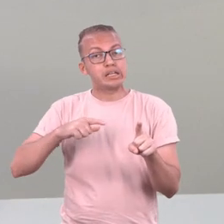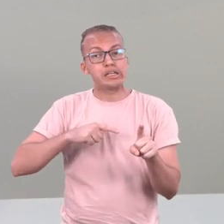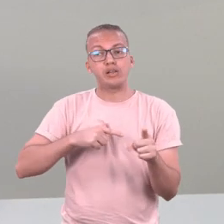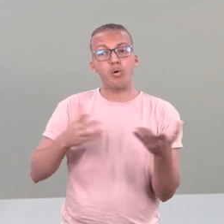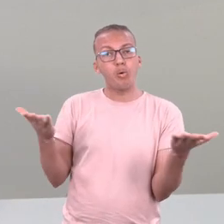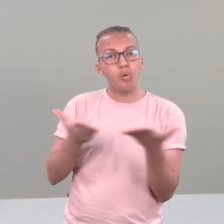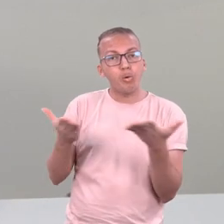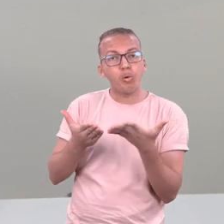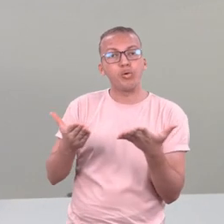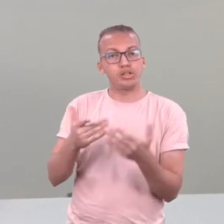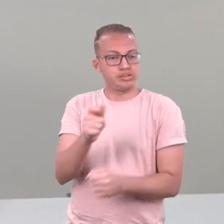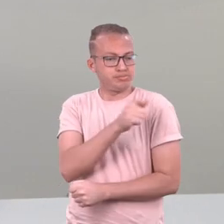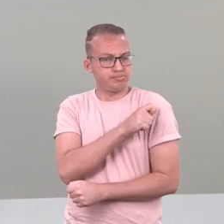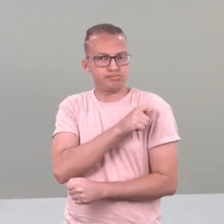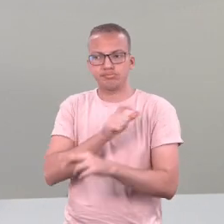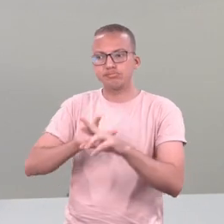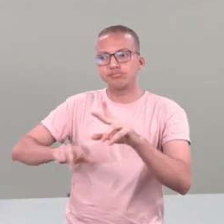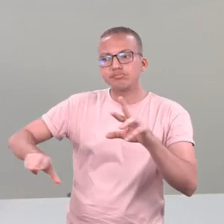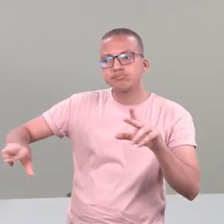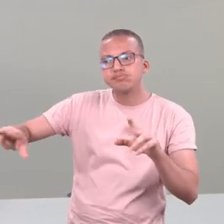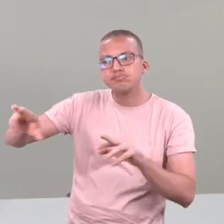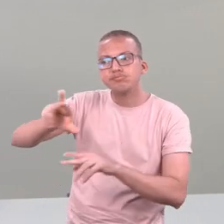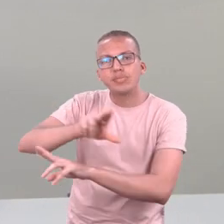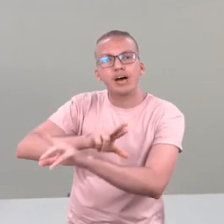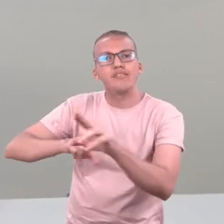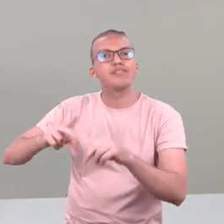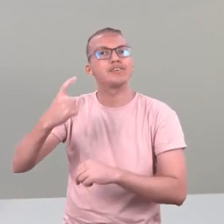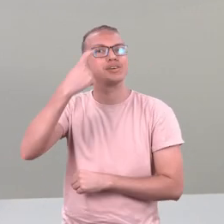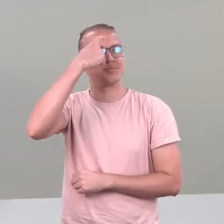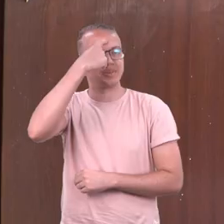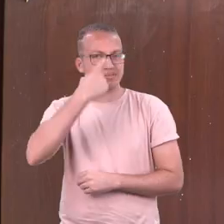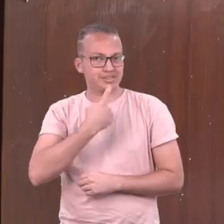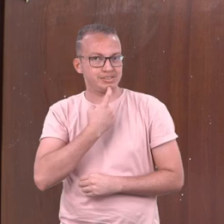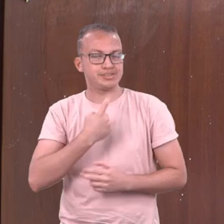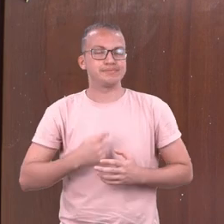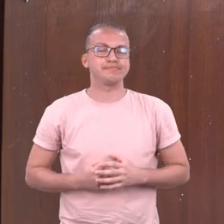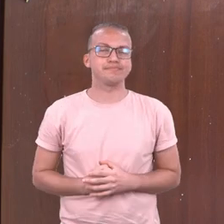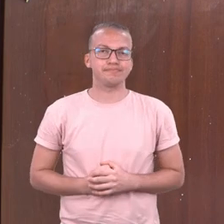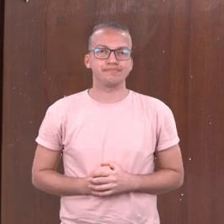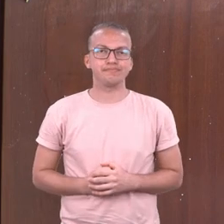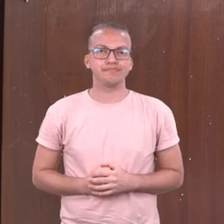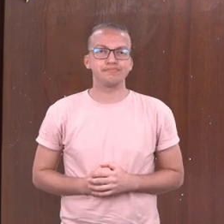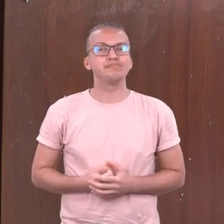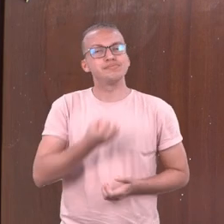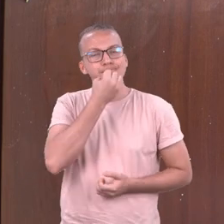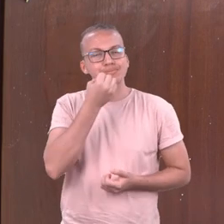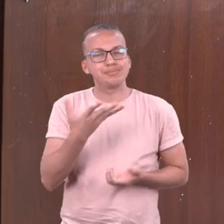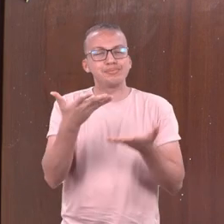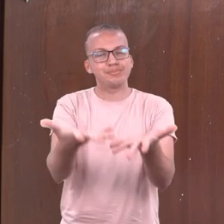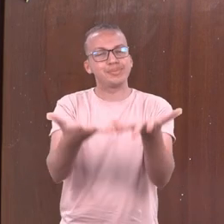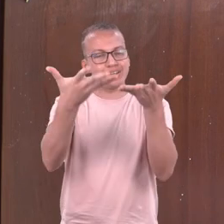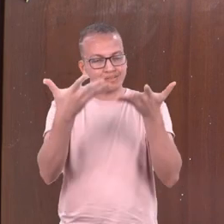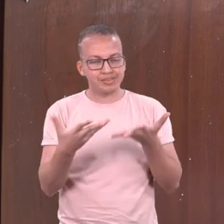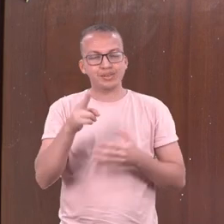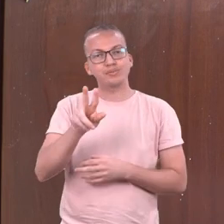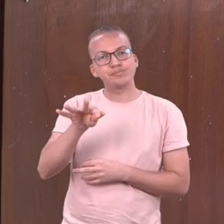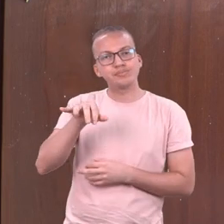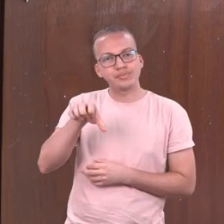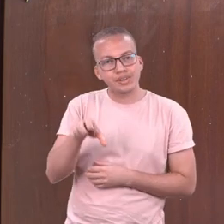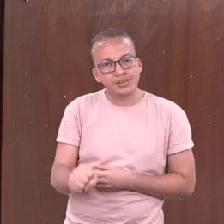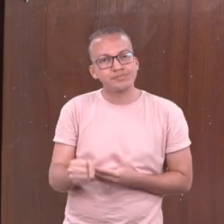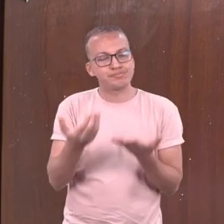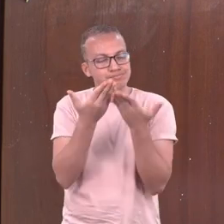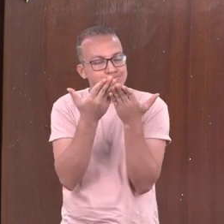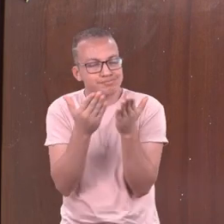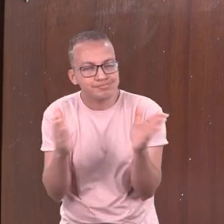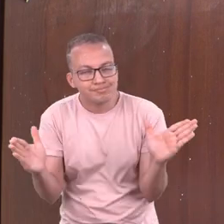perfil do aluno na Universidade Federal de Sergipe. Seja bem-vindo! A universidade recebe você de braços abertos